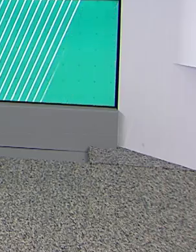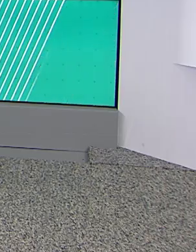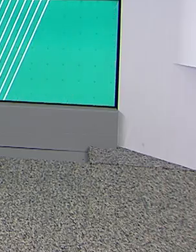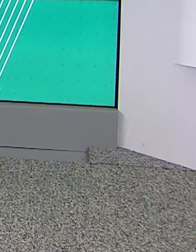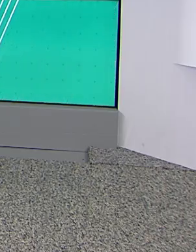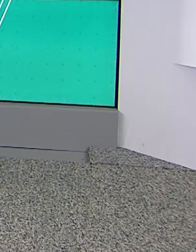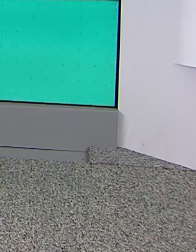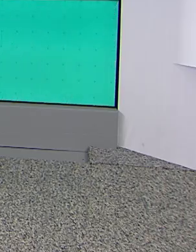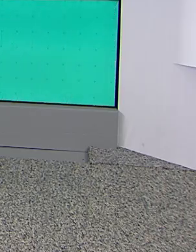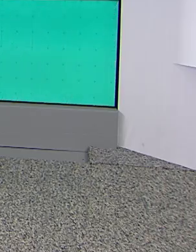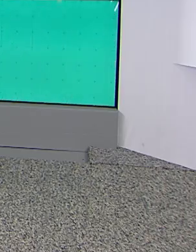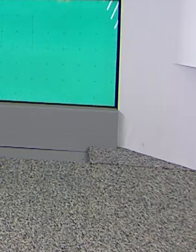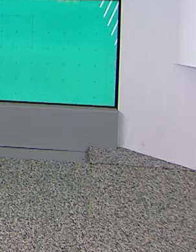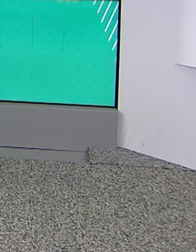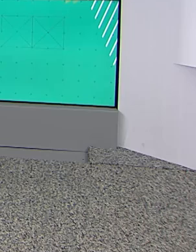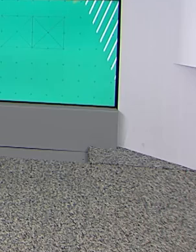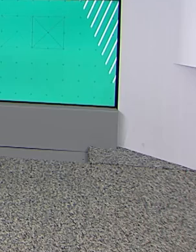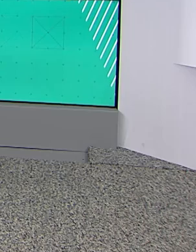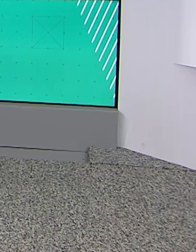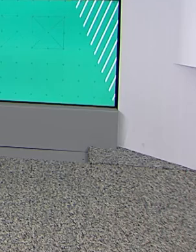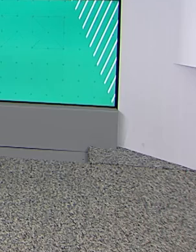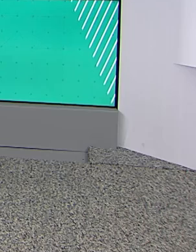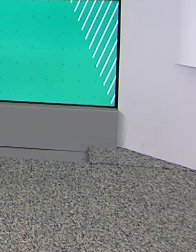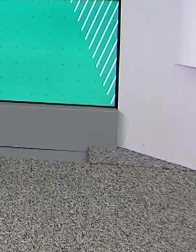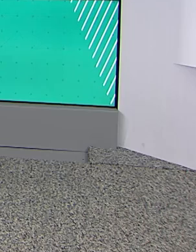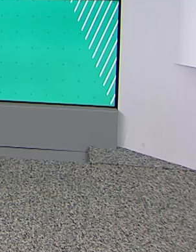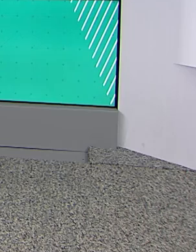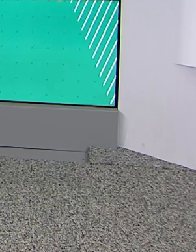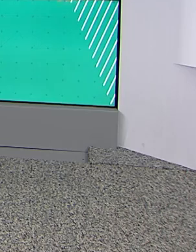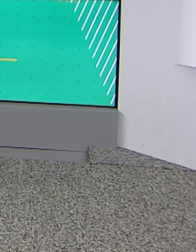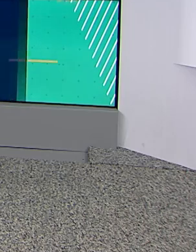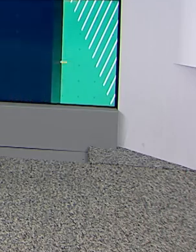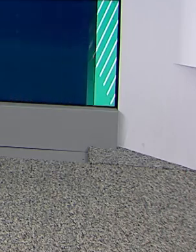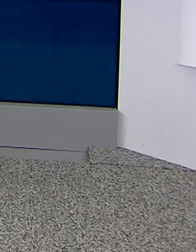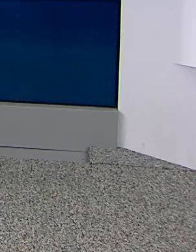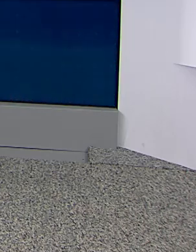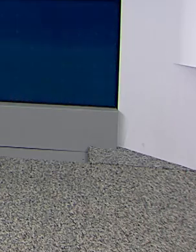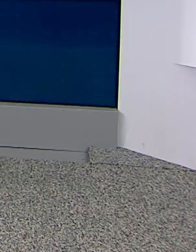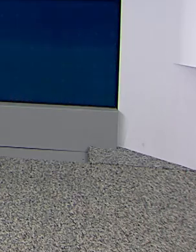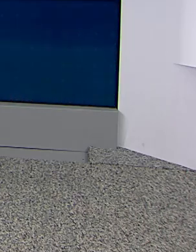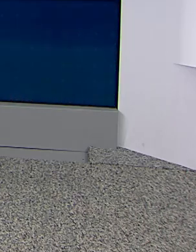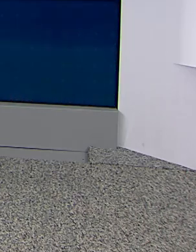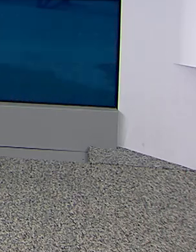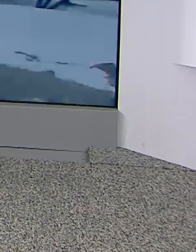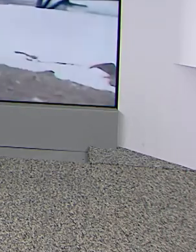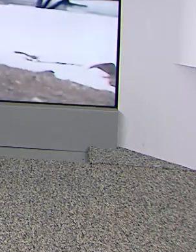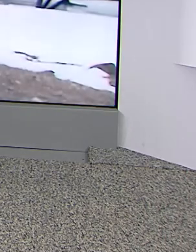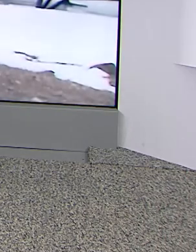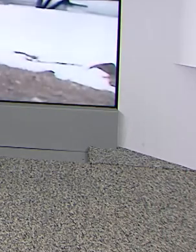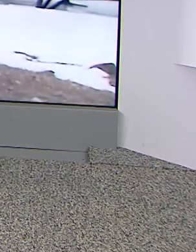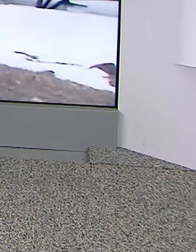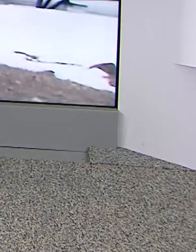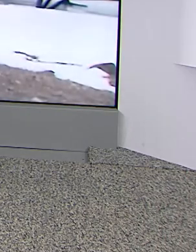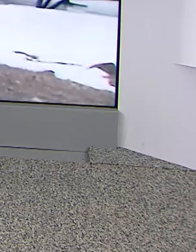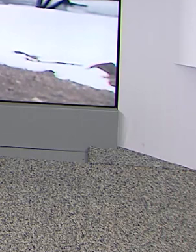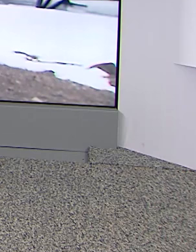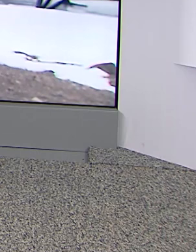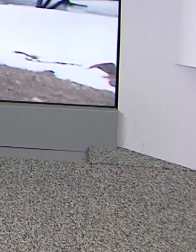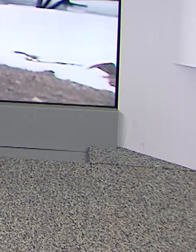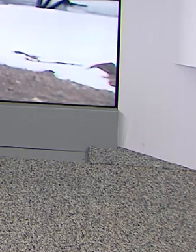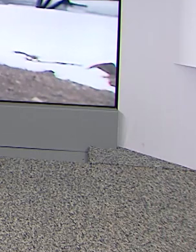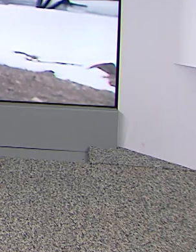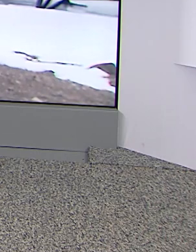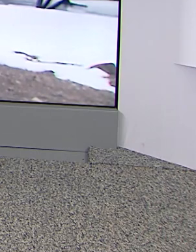Bom, agora a gente viaja mais de 5.200 quilômetros para conversar ao vivo com o repórter Maurício de Almeida,